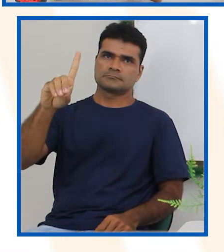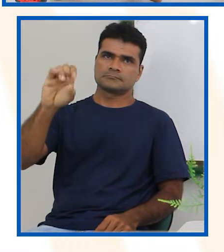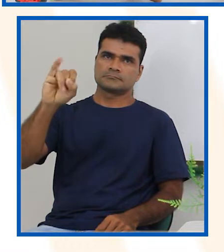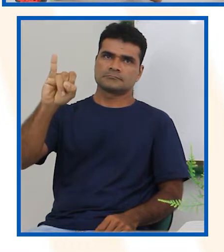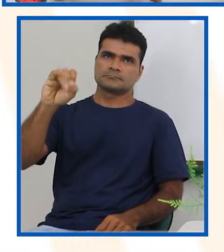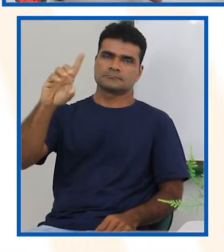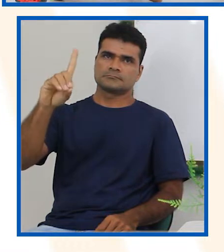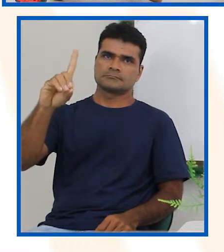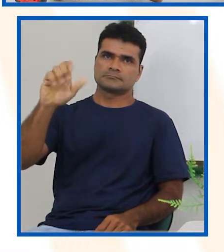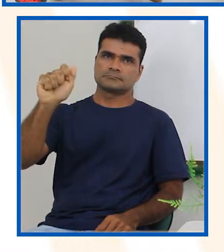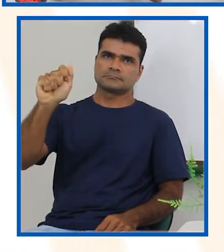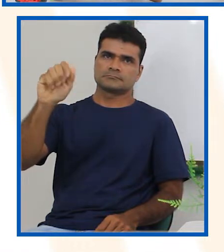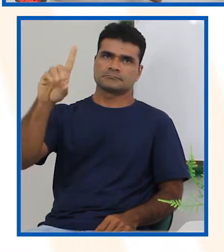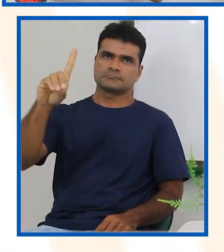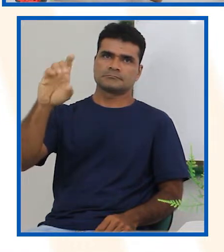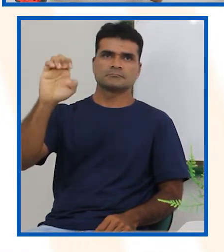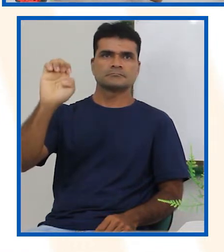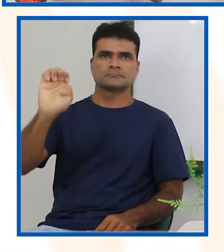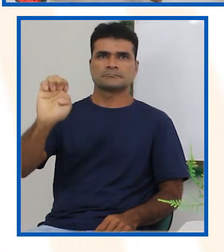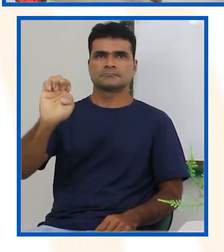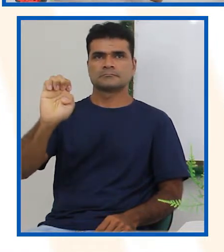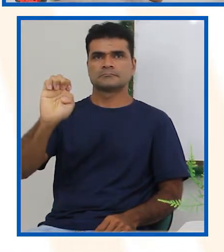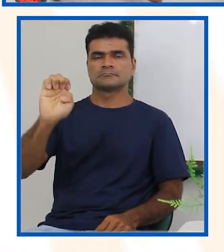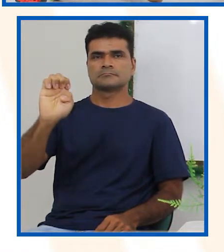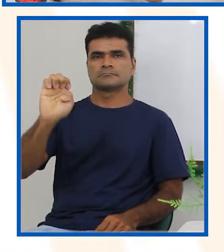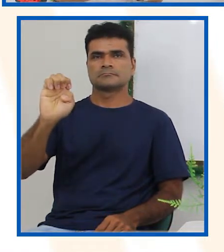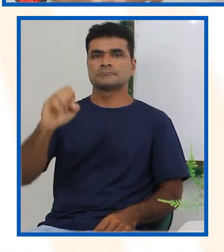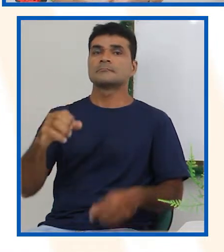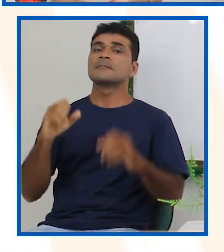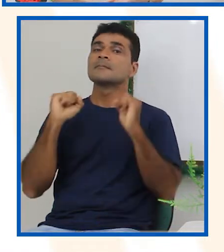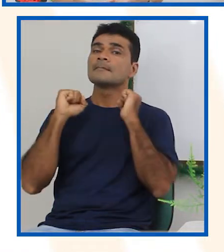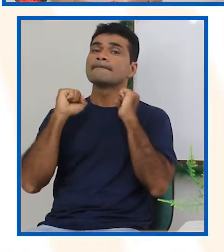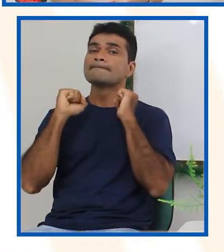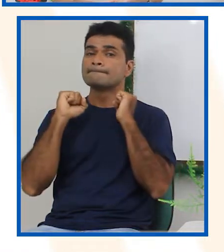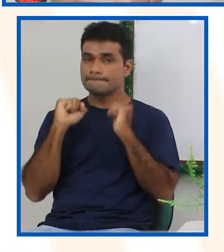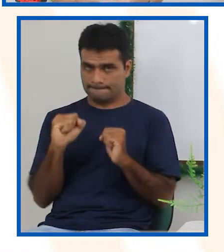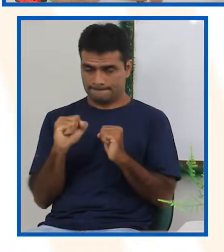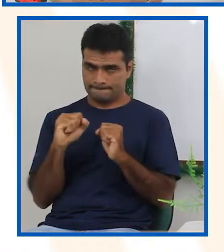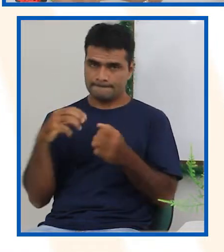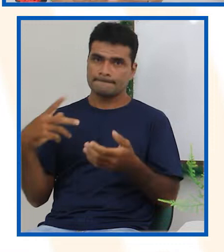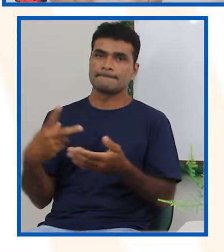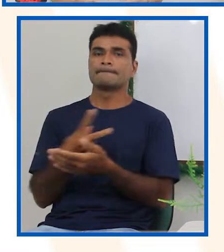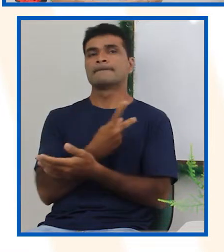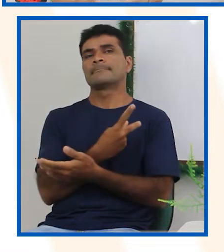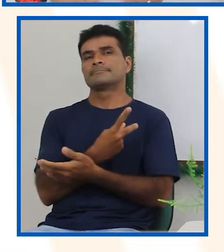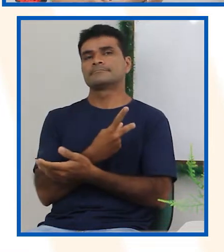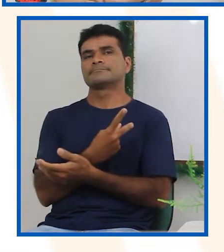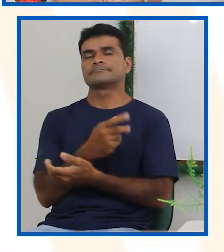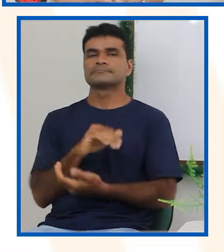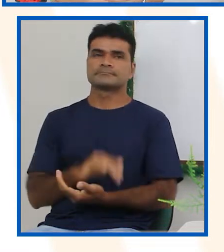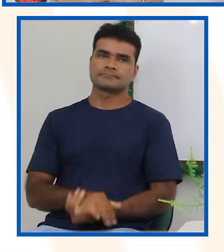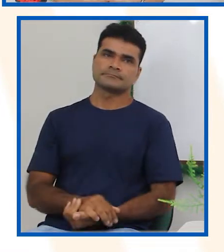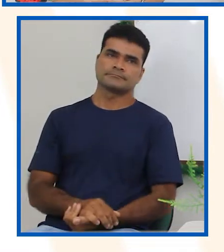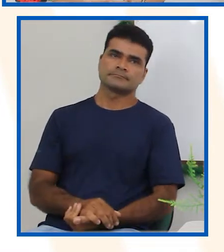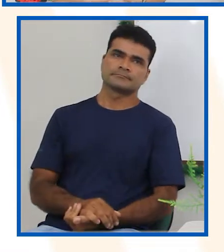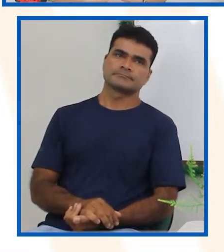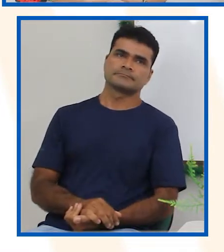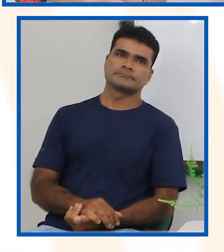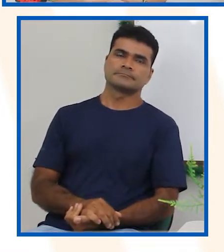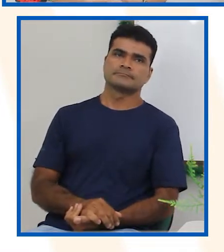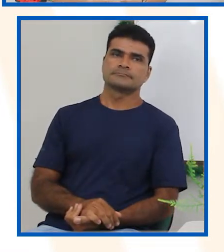O que é provável? Provável é aquilo que pode acontecer, tá? Pode acontecer. O que é